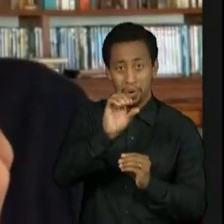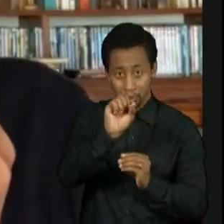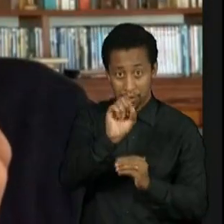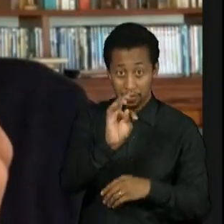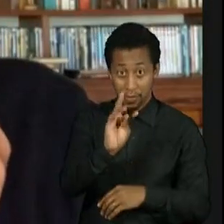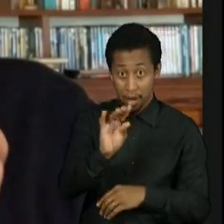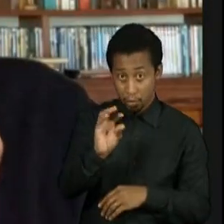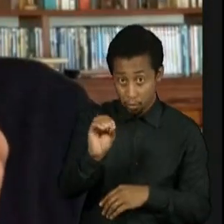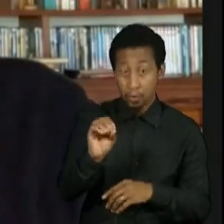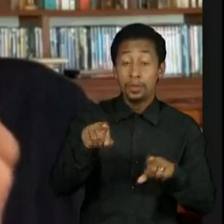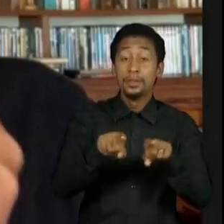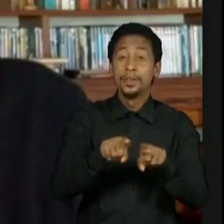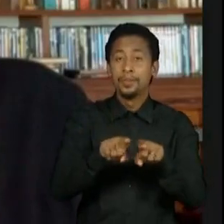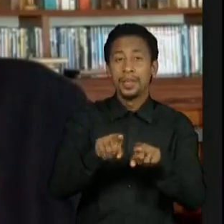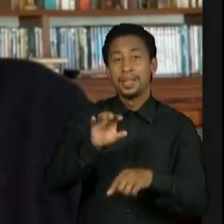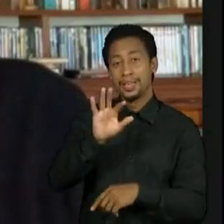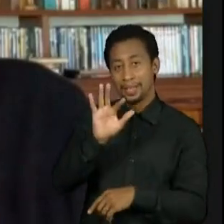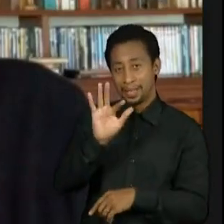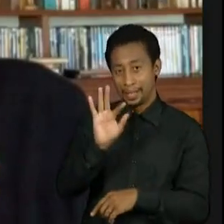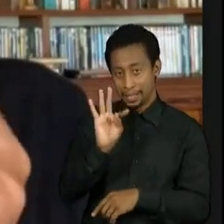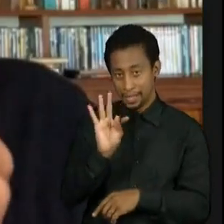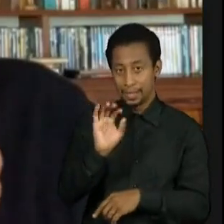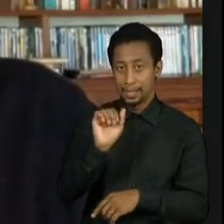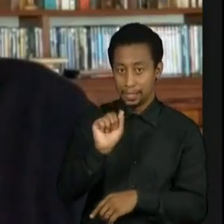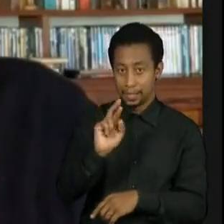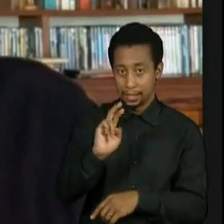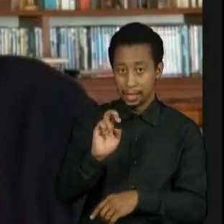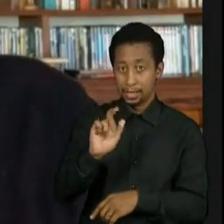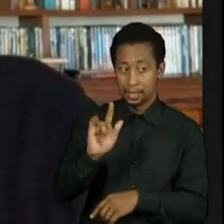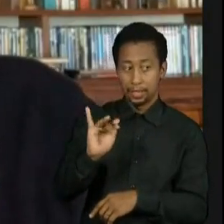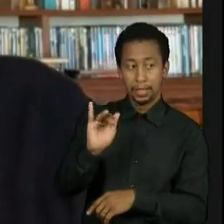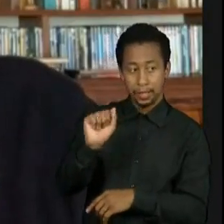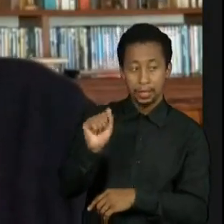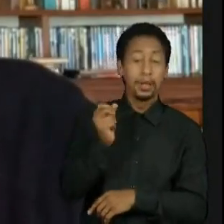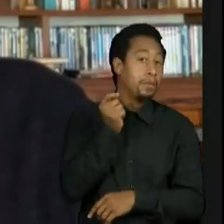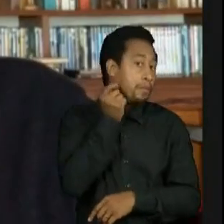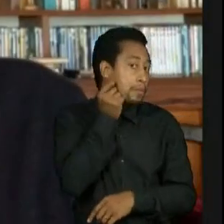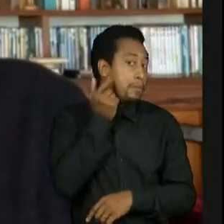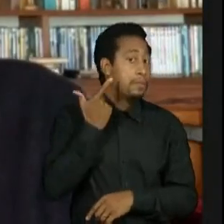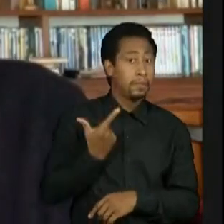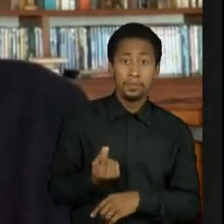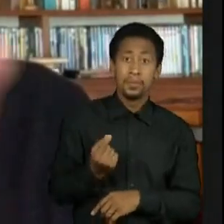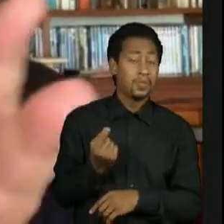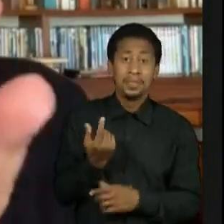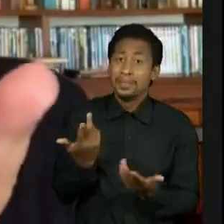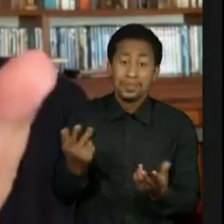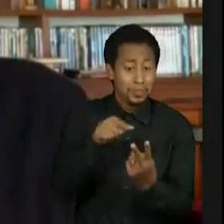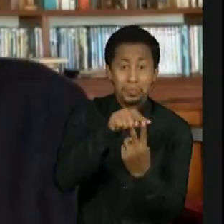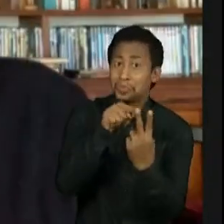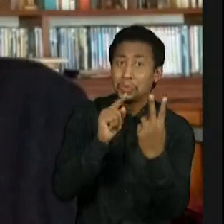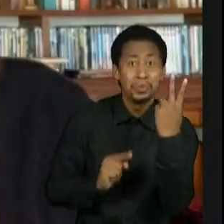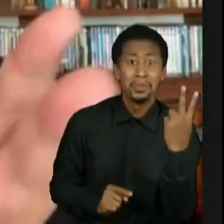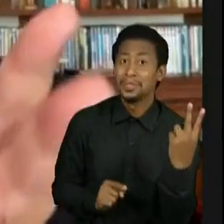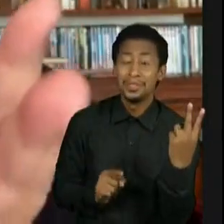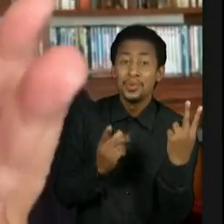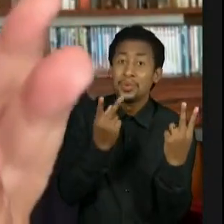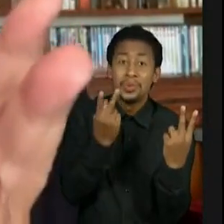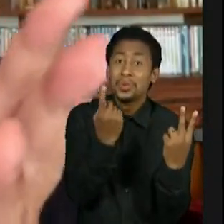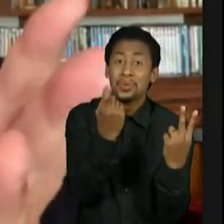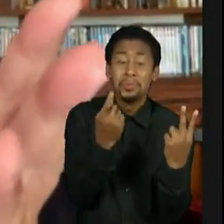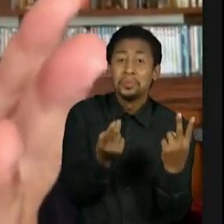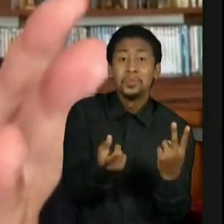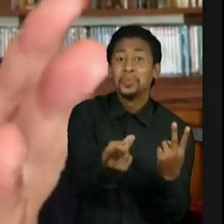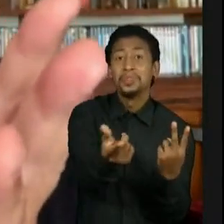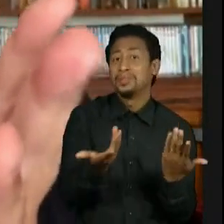dela. Então, o Mário, coitadinho, vai dançar brevemente. Agora, então, é isso que eu falei, foram todos apagados pela nova realidade,